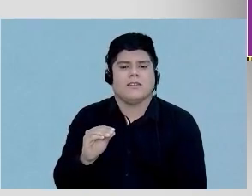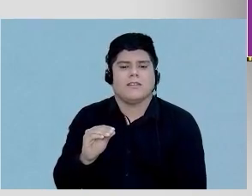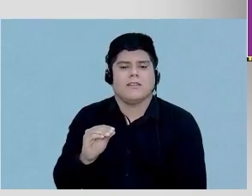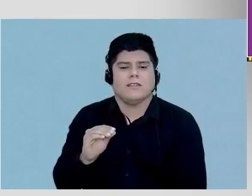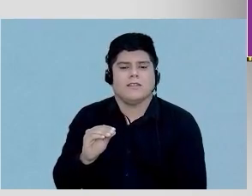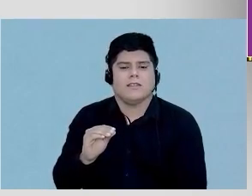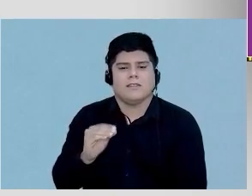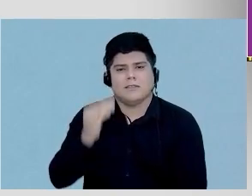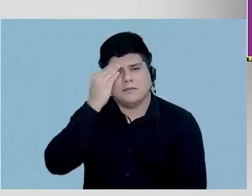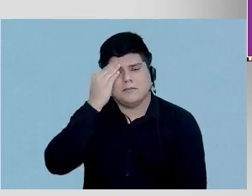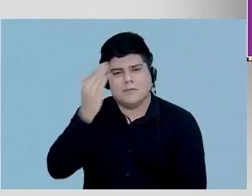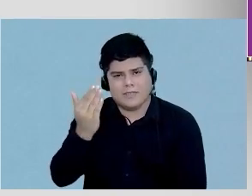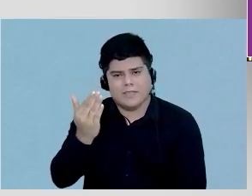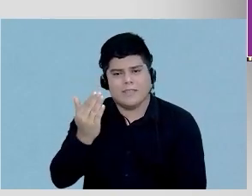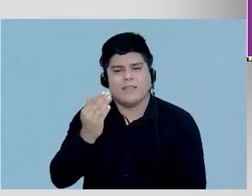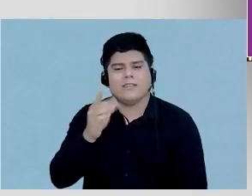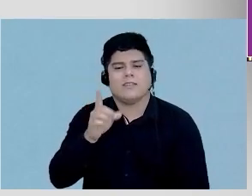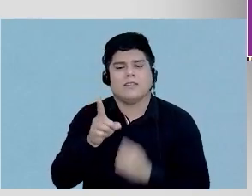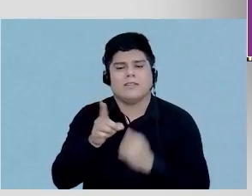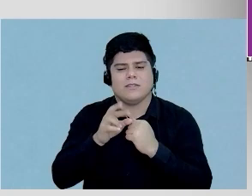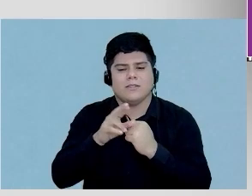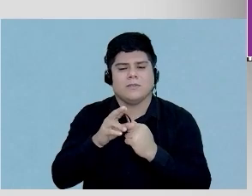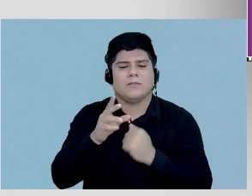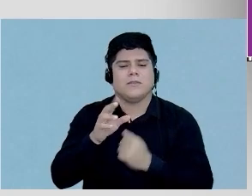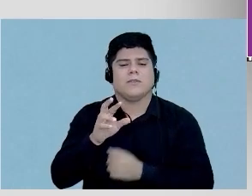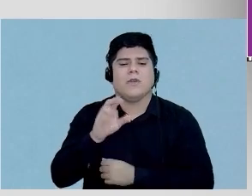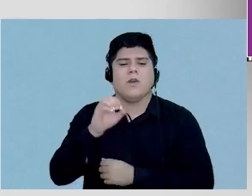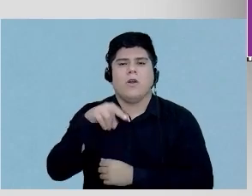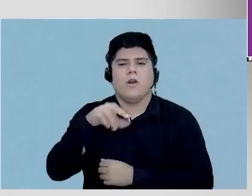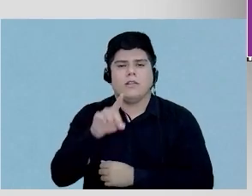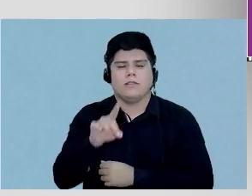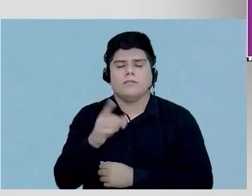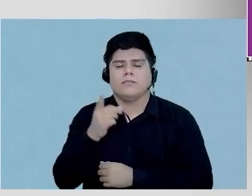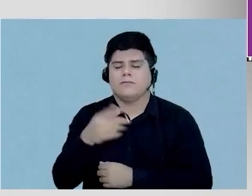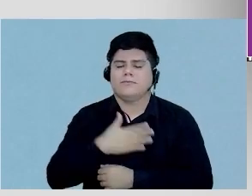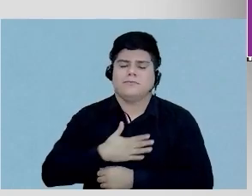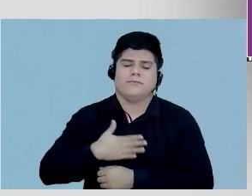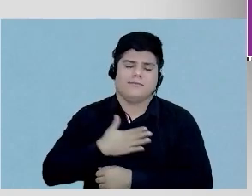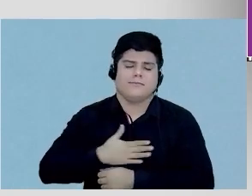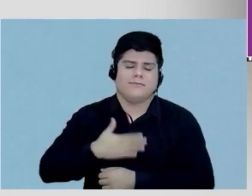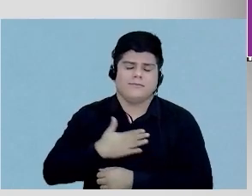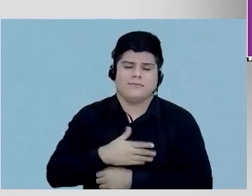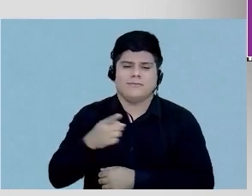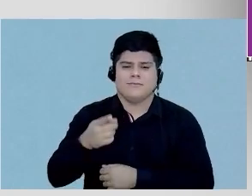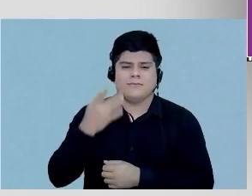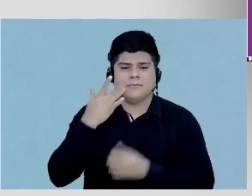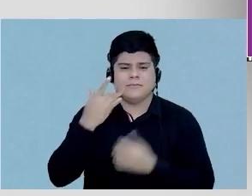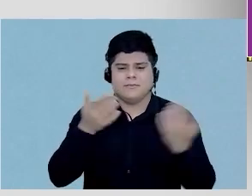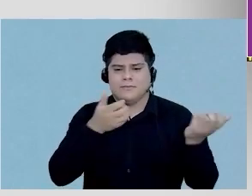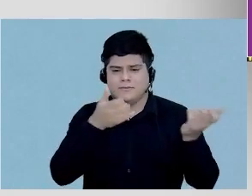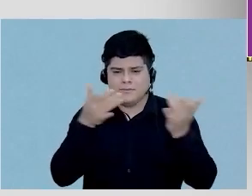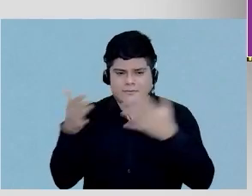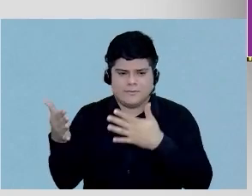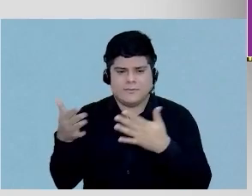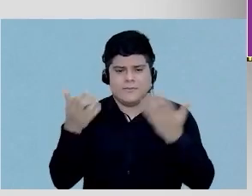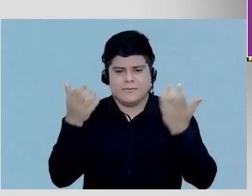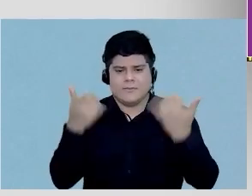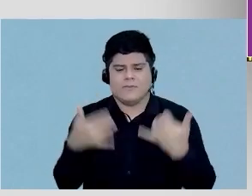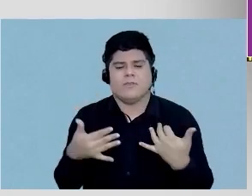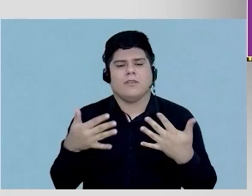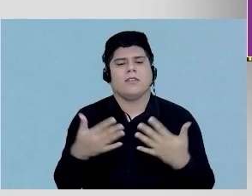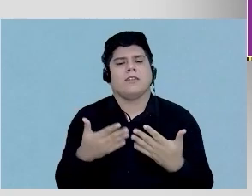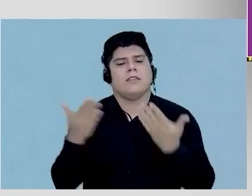Muito obrigado, doutor Schwartz. Fico muito feliz com essa apresentação que eu assisti do doutor Schwartz,